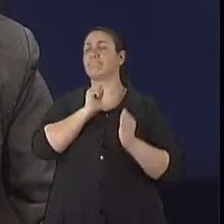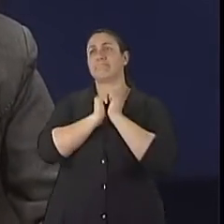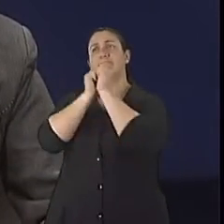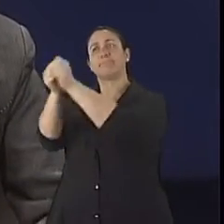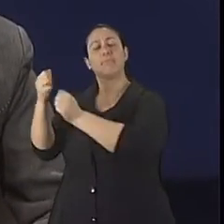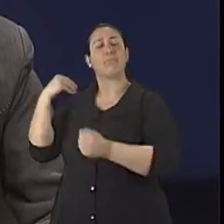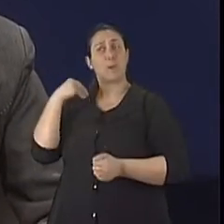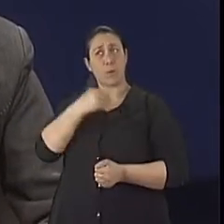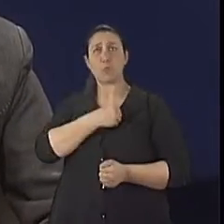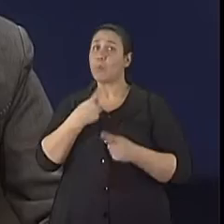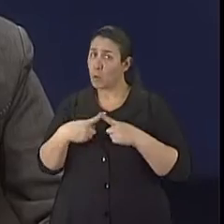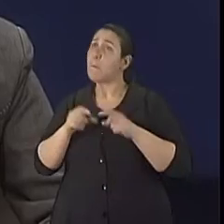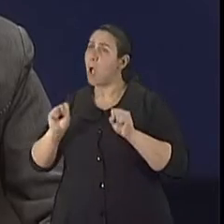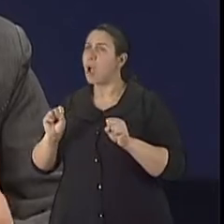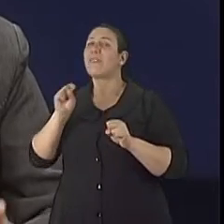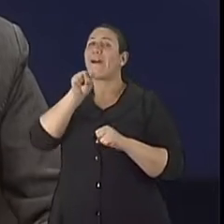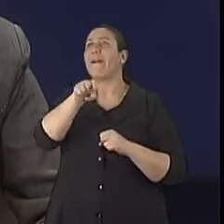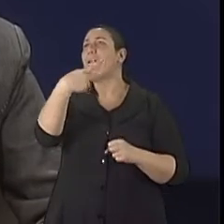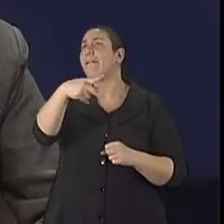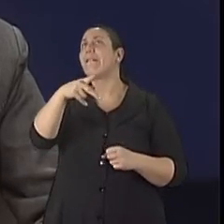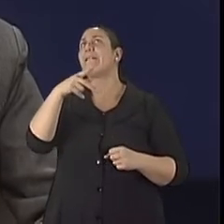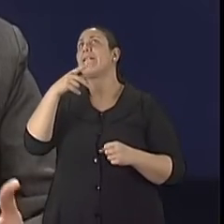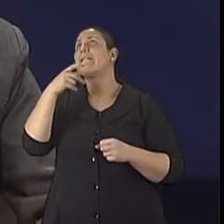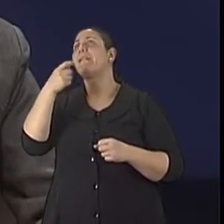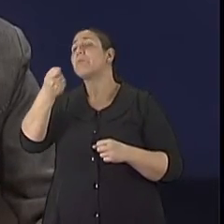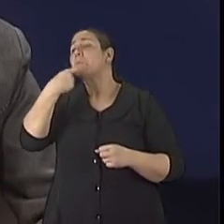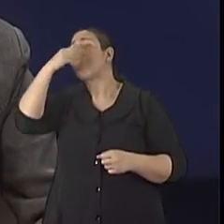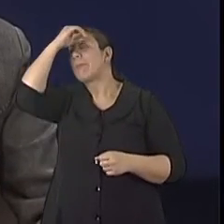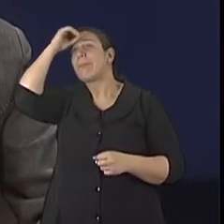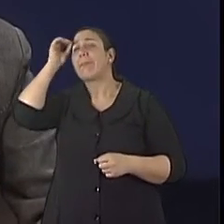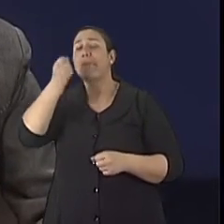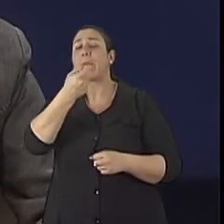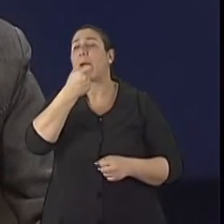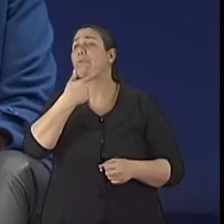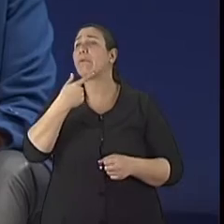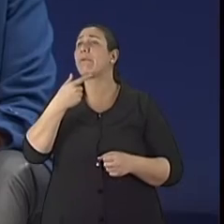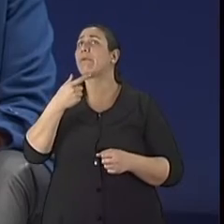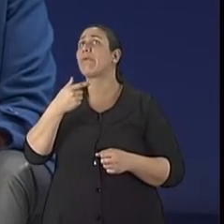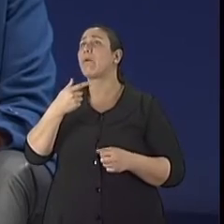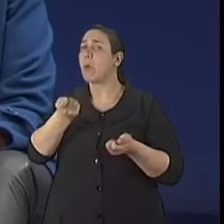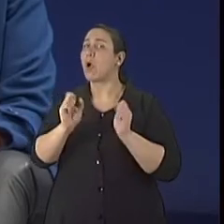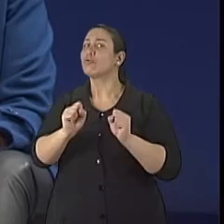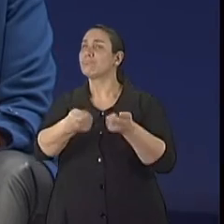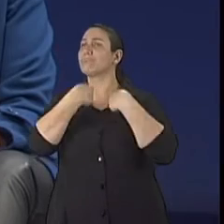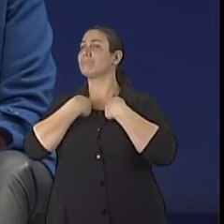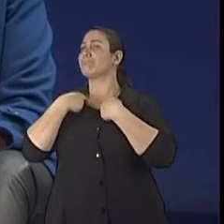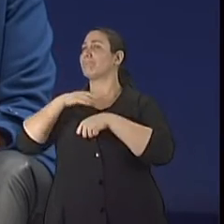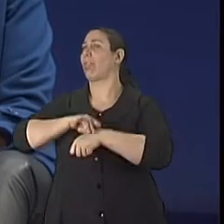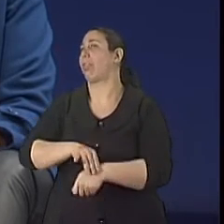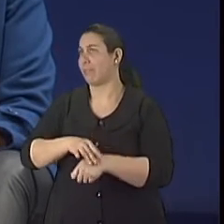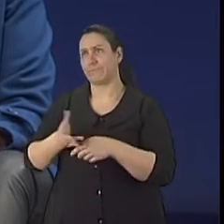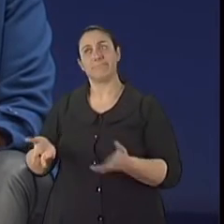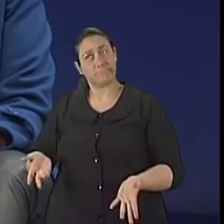ele, porque pode realmente que seja, né, do medicamento e que não esteja descrito. Tu falaste aí num ponto nevrálgico da